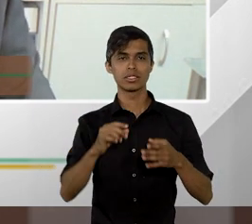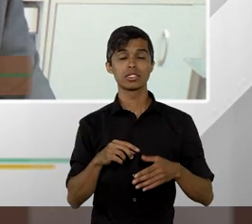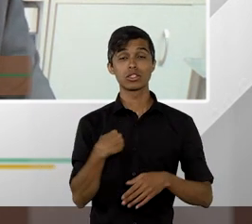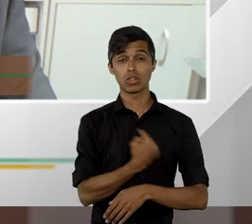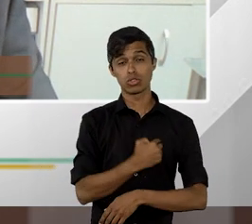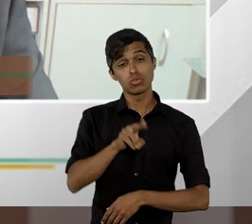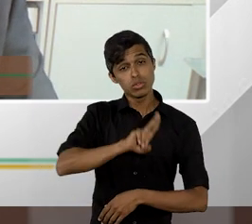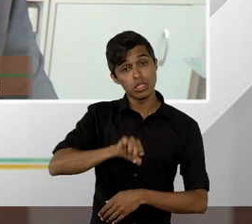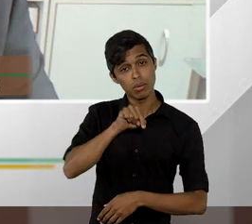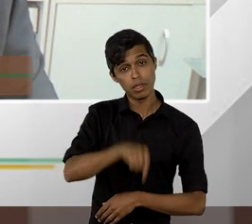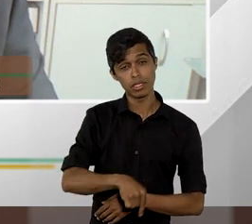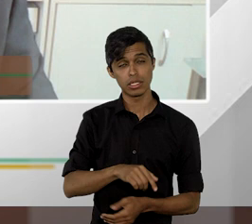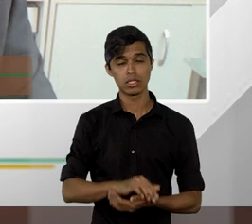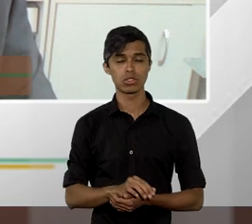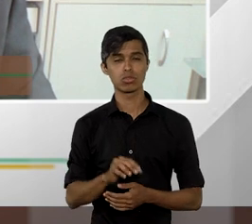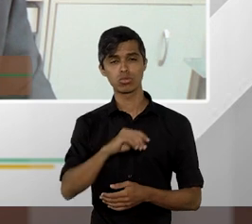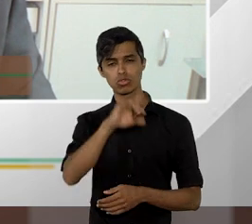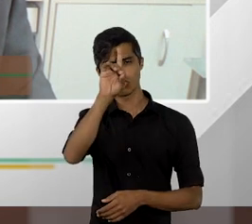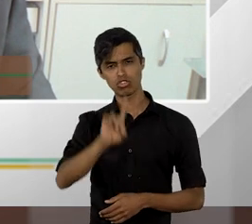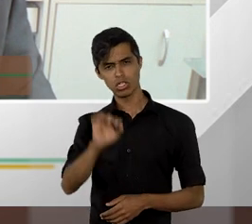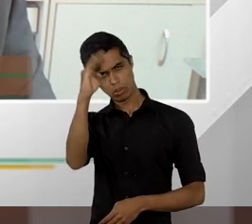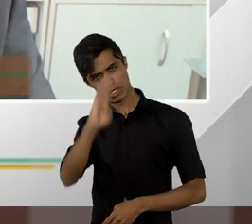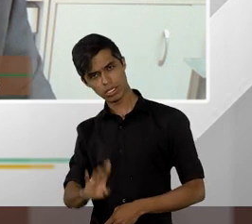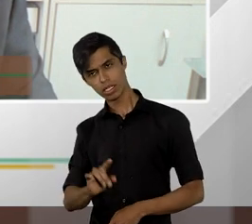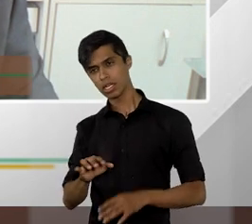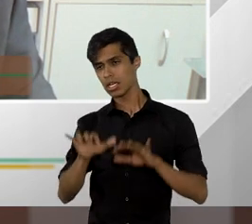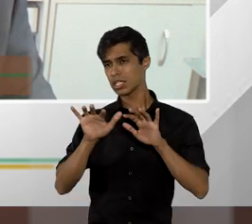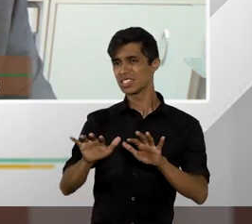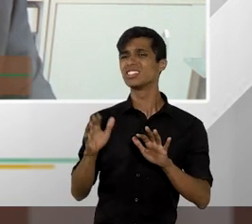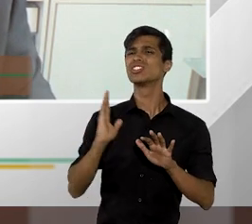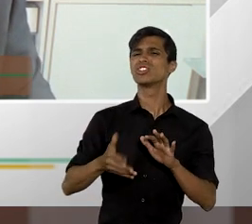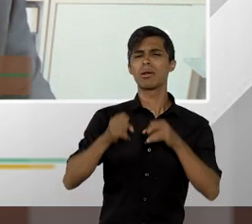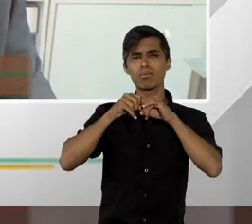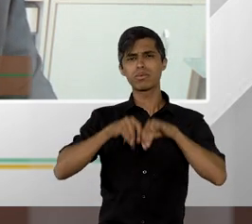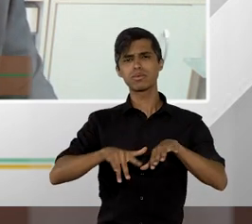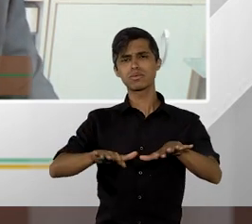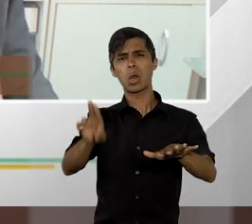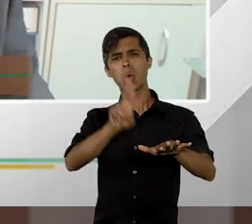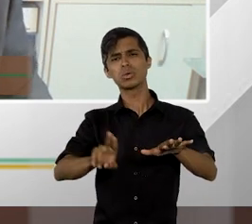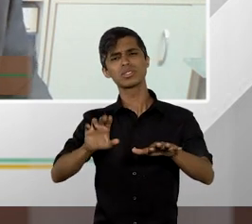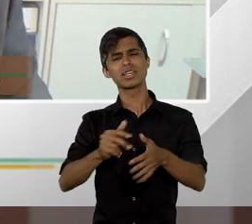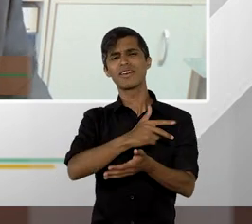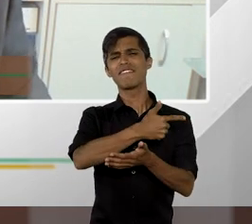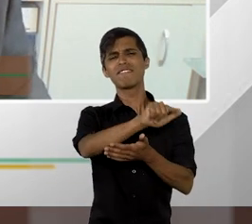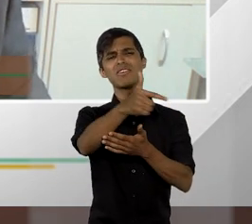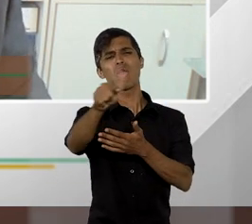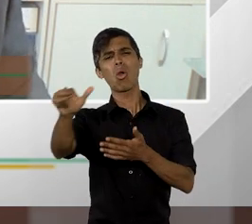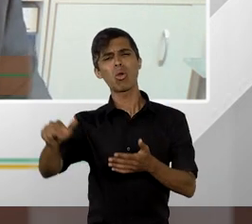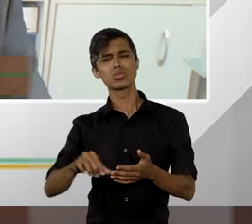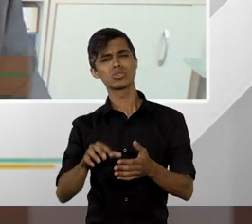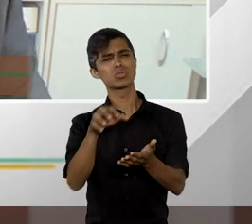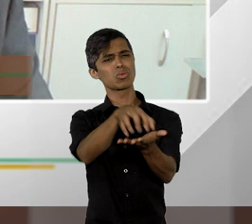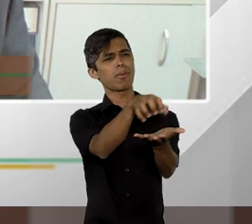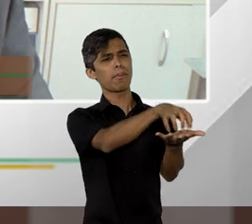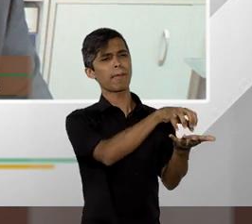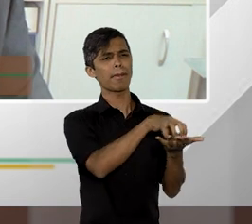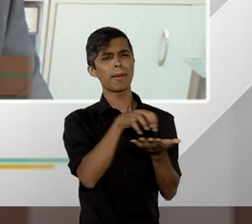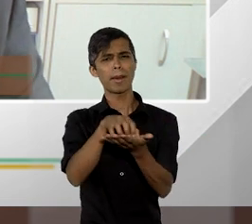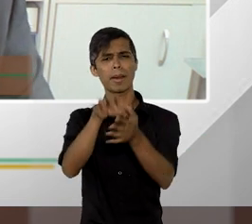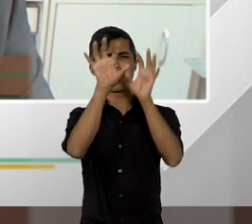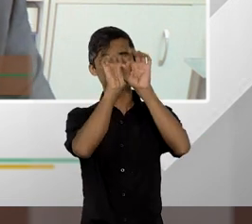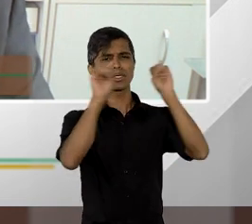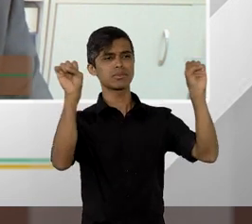brasileiro é algo que já vem sendo difundido e utilizado em inúmeras outras cortes pelo mundo